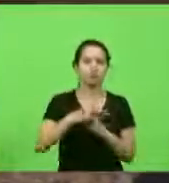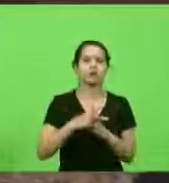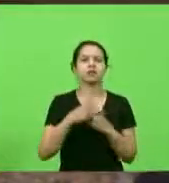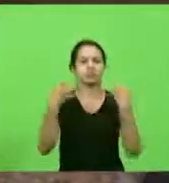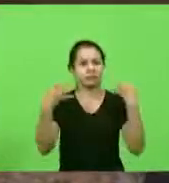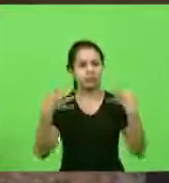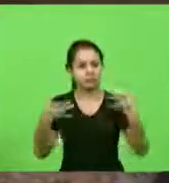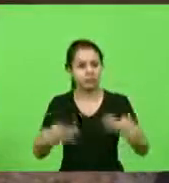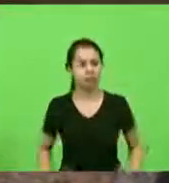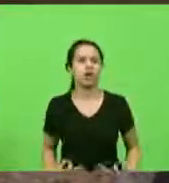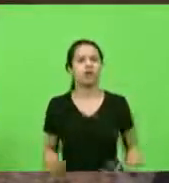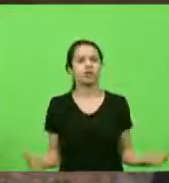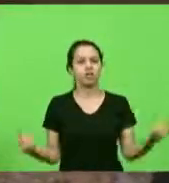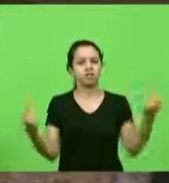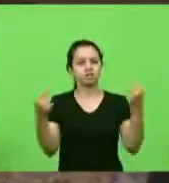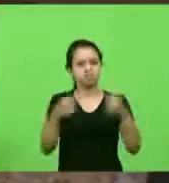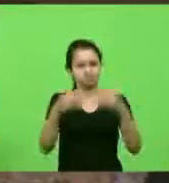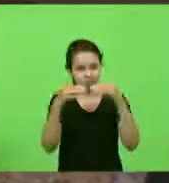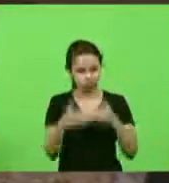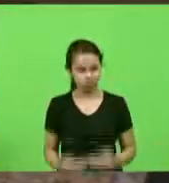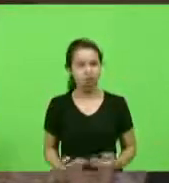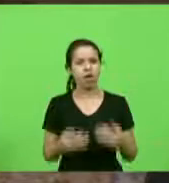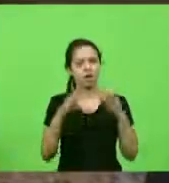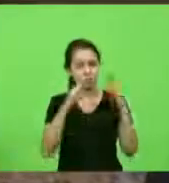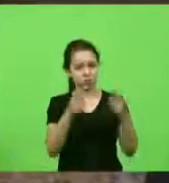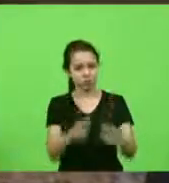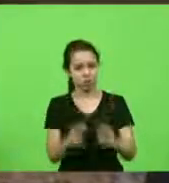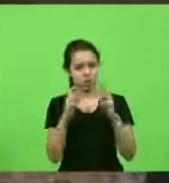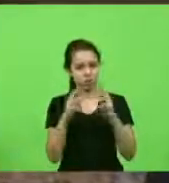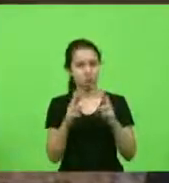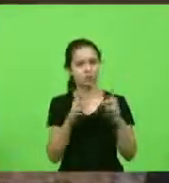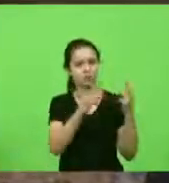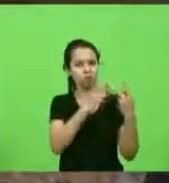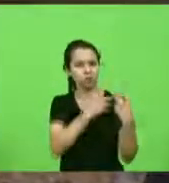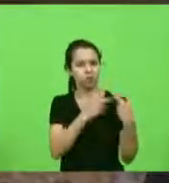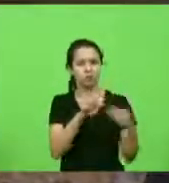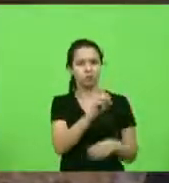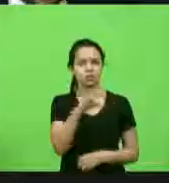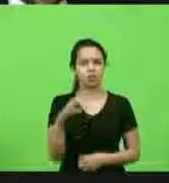adequada e responsável com santa catarina alguém me pediu a palavra